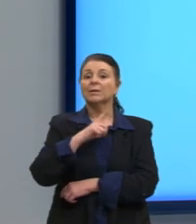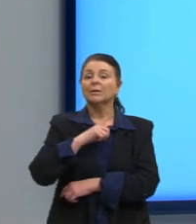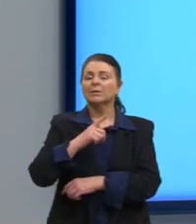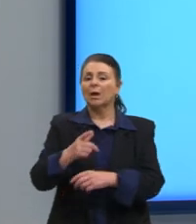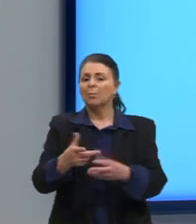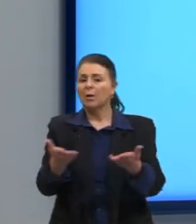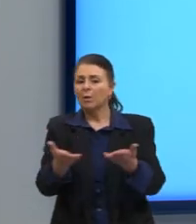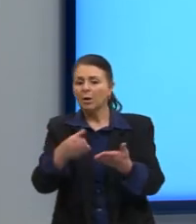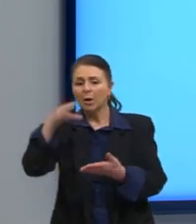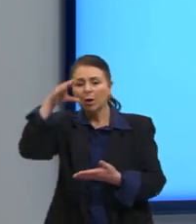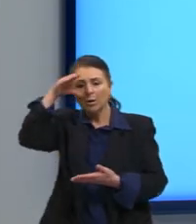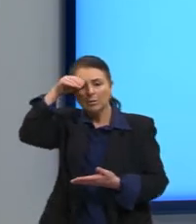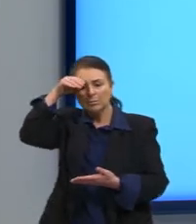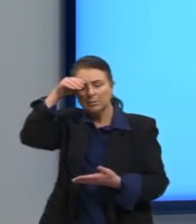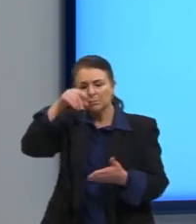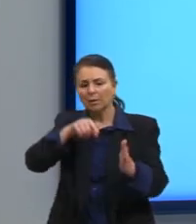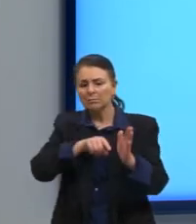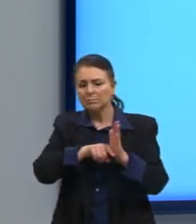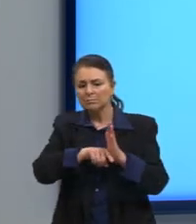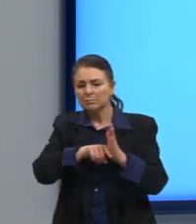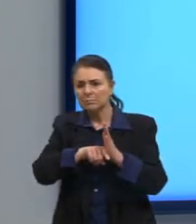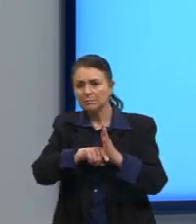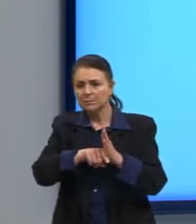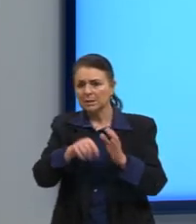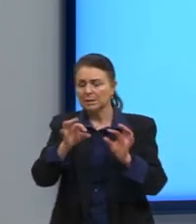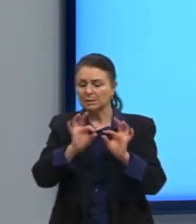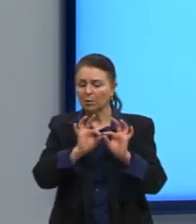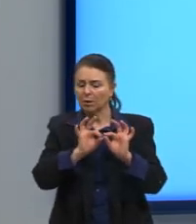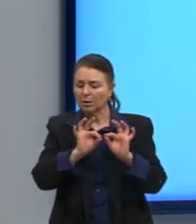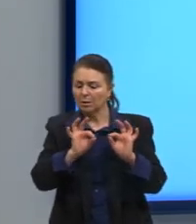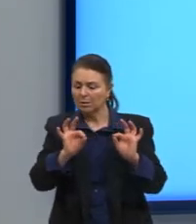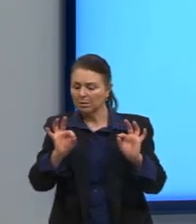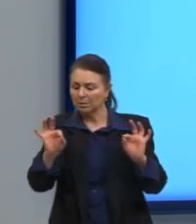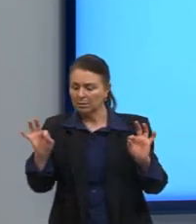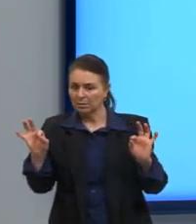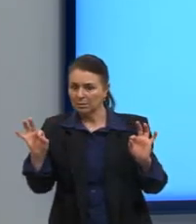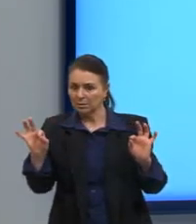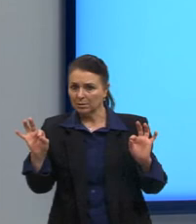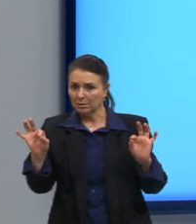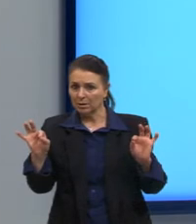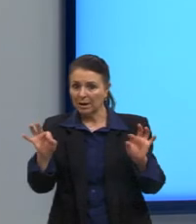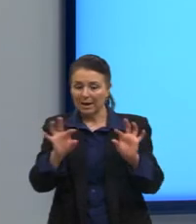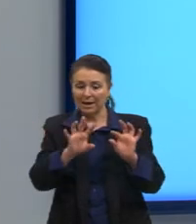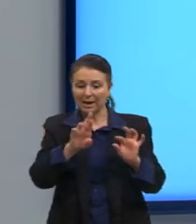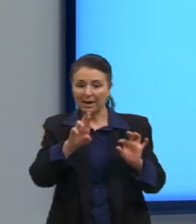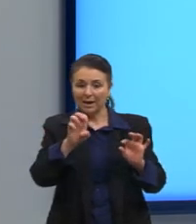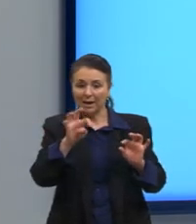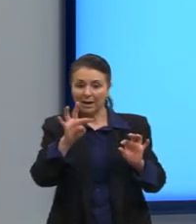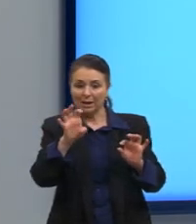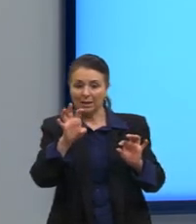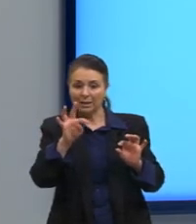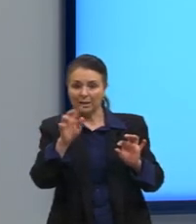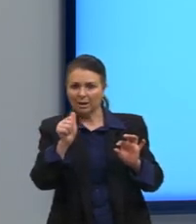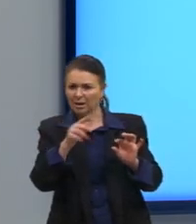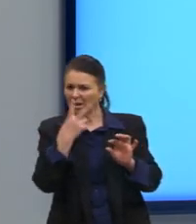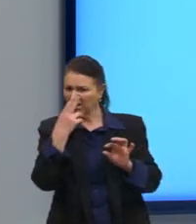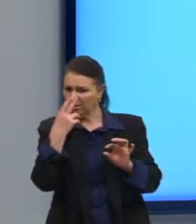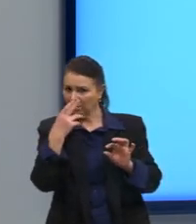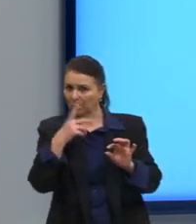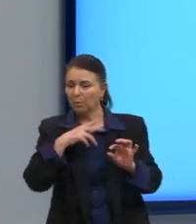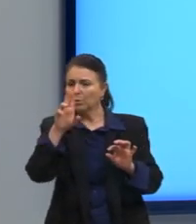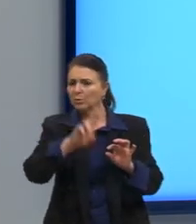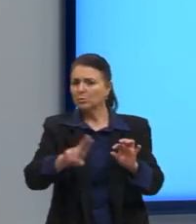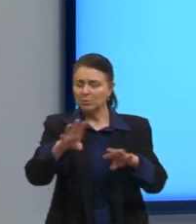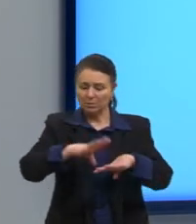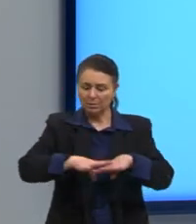verificar se esses pontos estão alinhados, se eles pertencem à mesma reta. Ou, então, o outro termo que a gente usa